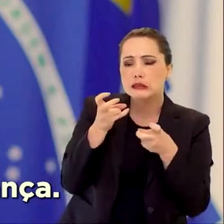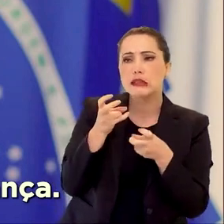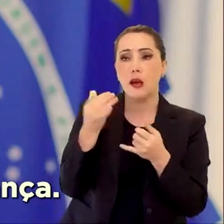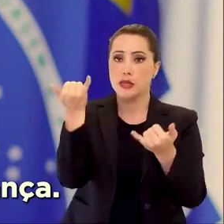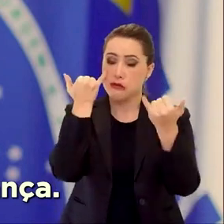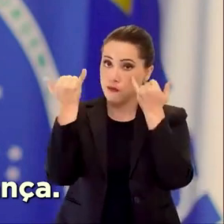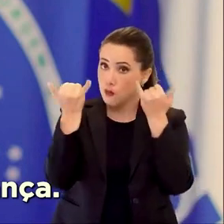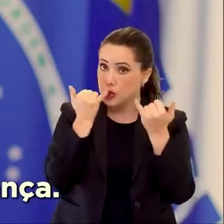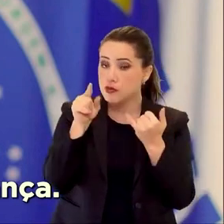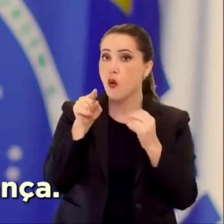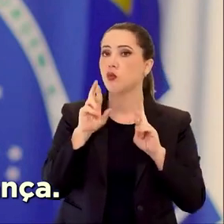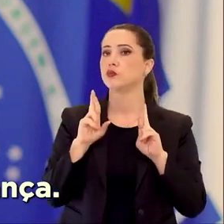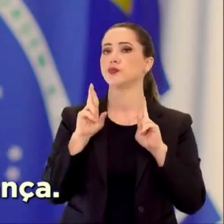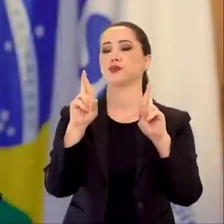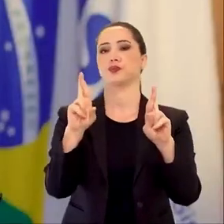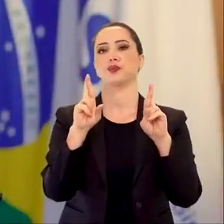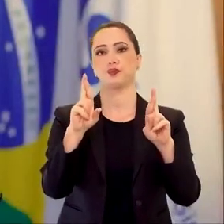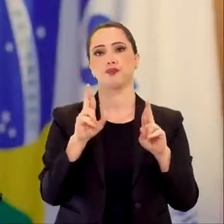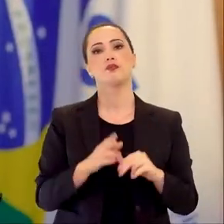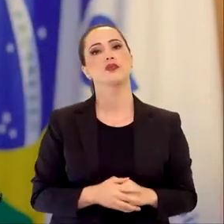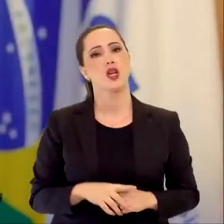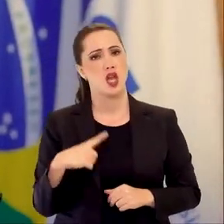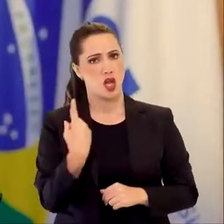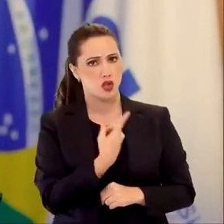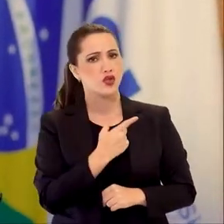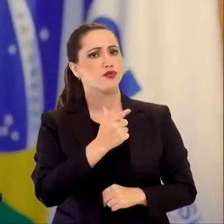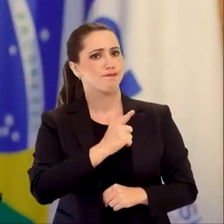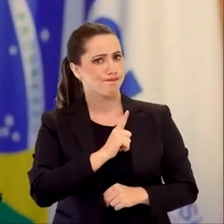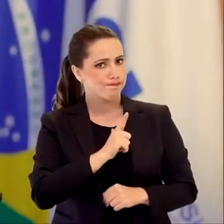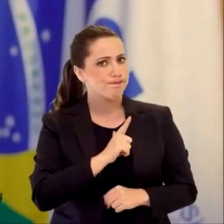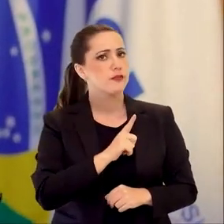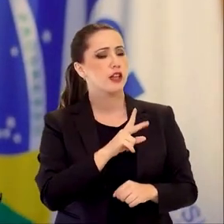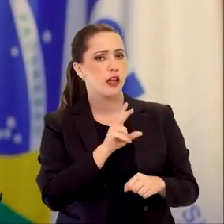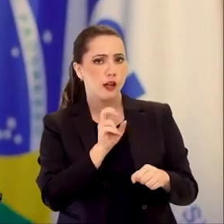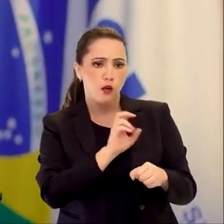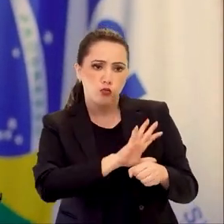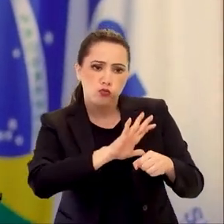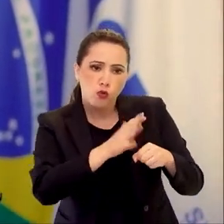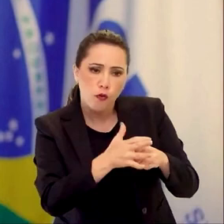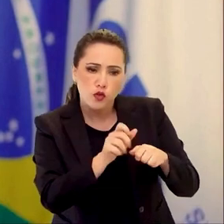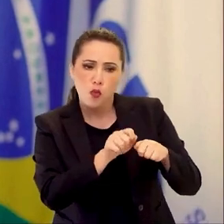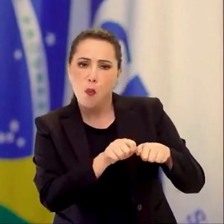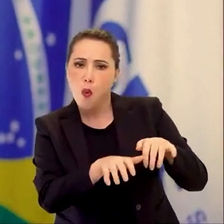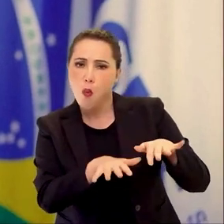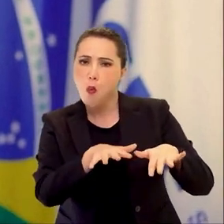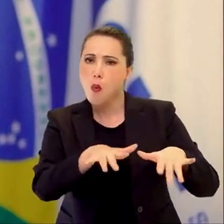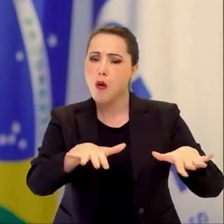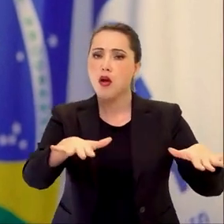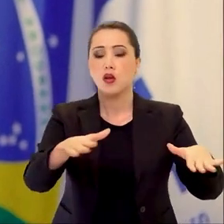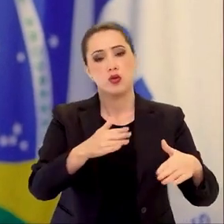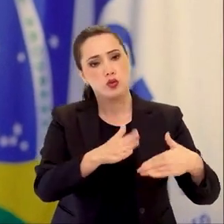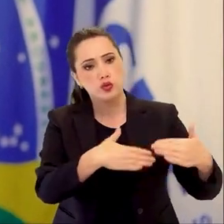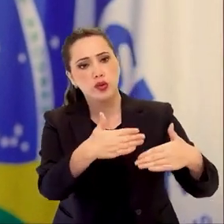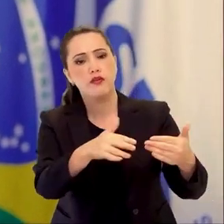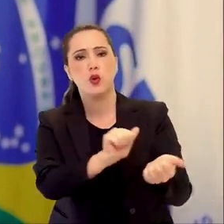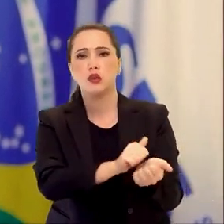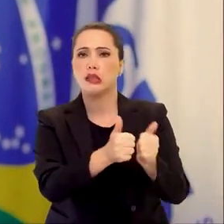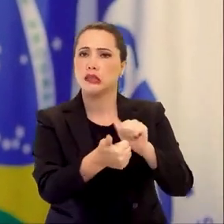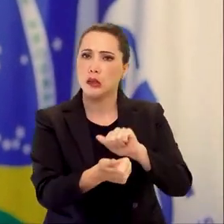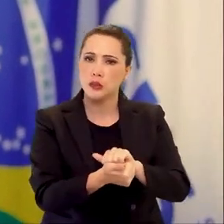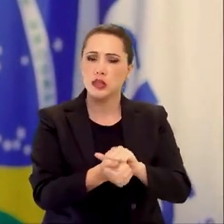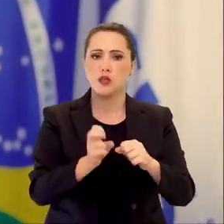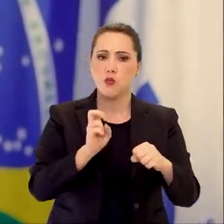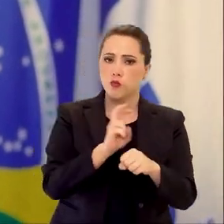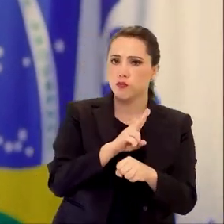notícia com esperança. Ainda vamos conviver com a Covid-19, que continua evoluindo e